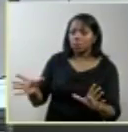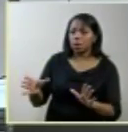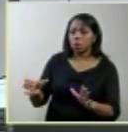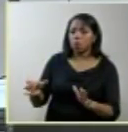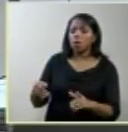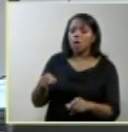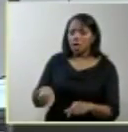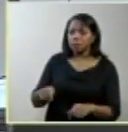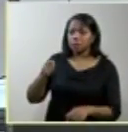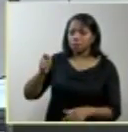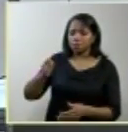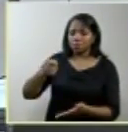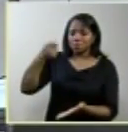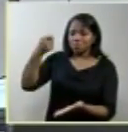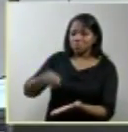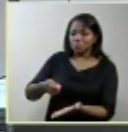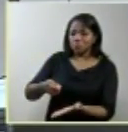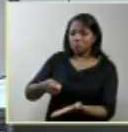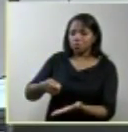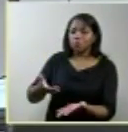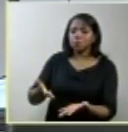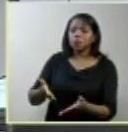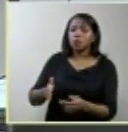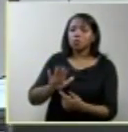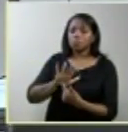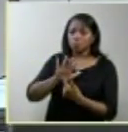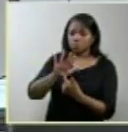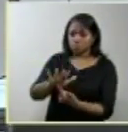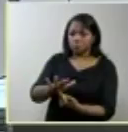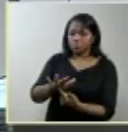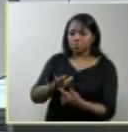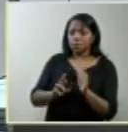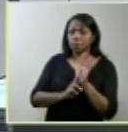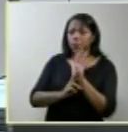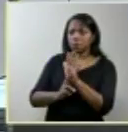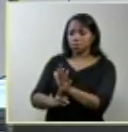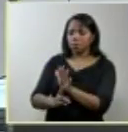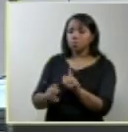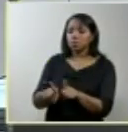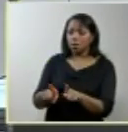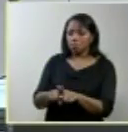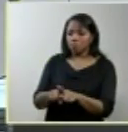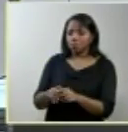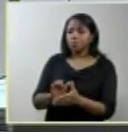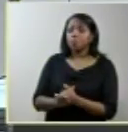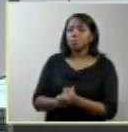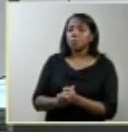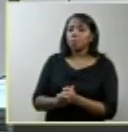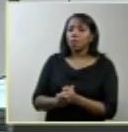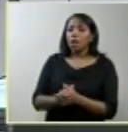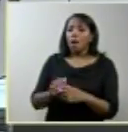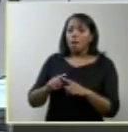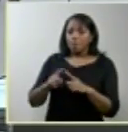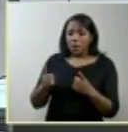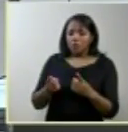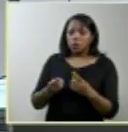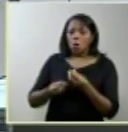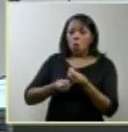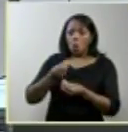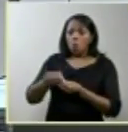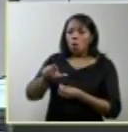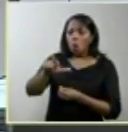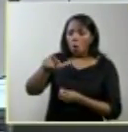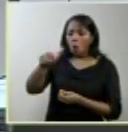tribunal também apresentado pela entidade que represento Severina assim como centenas de outras